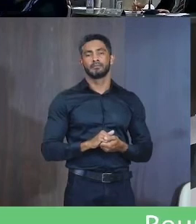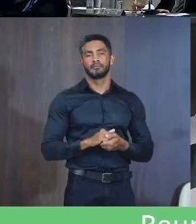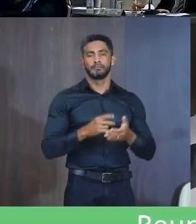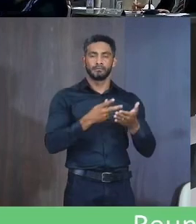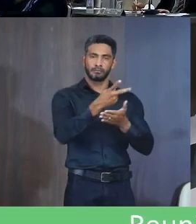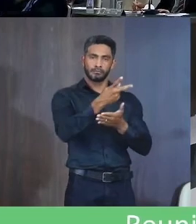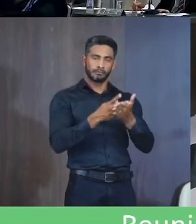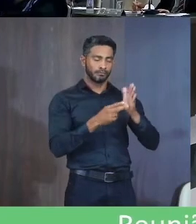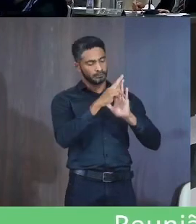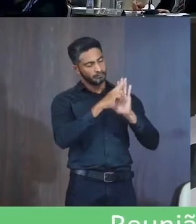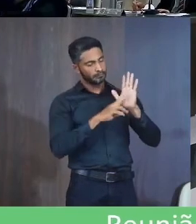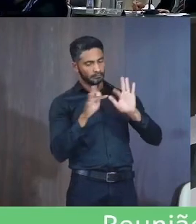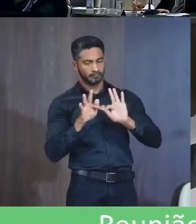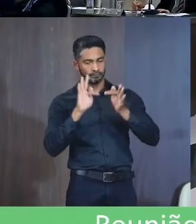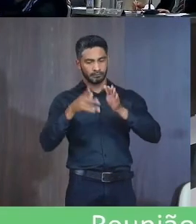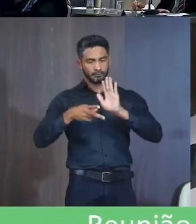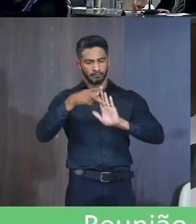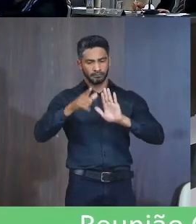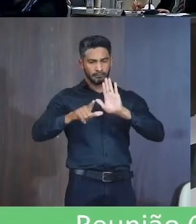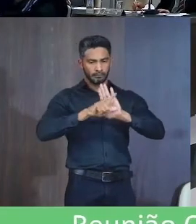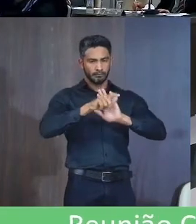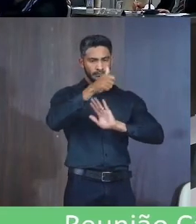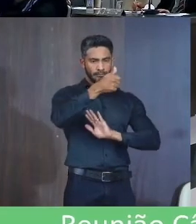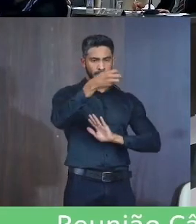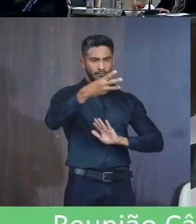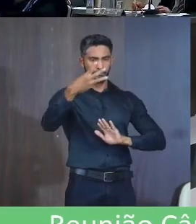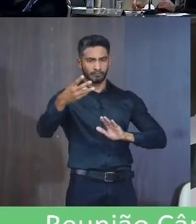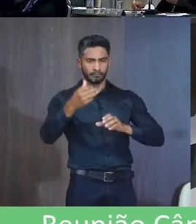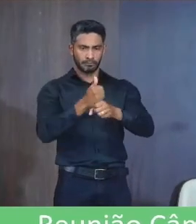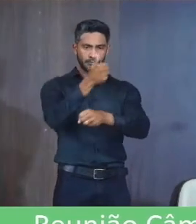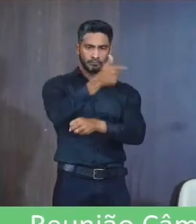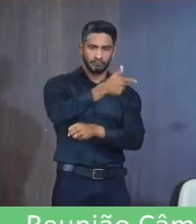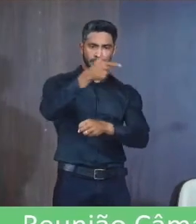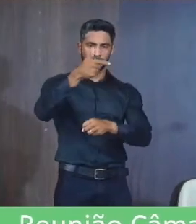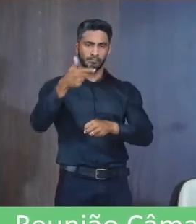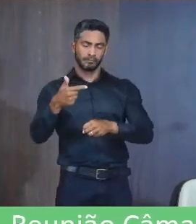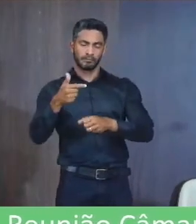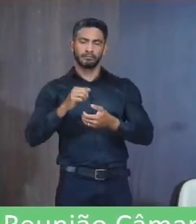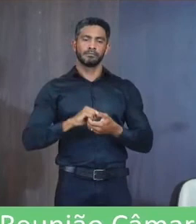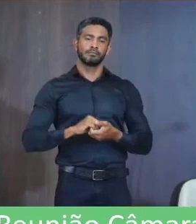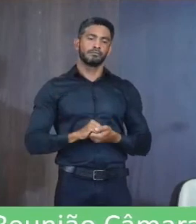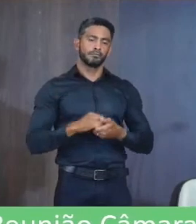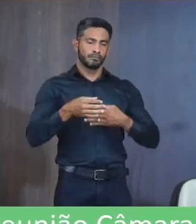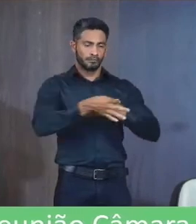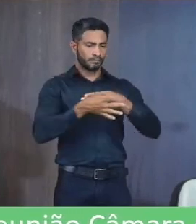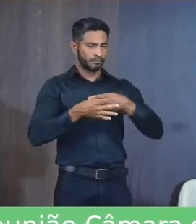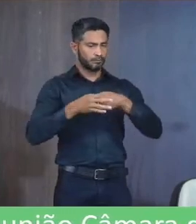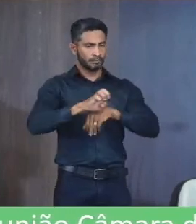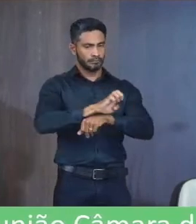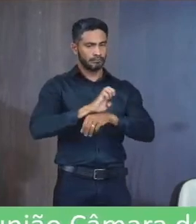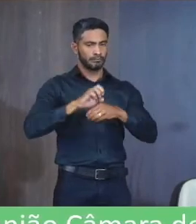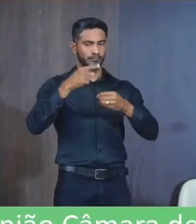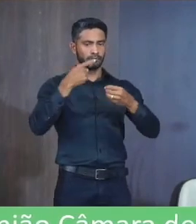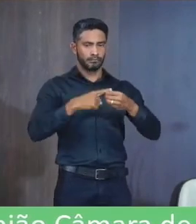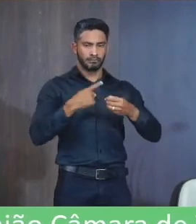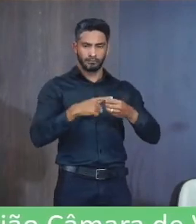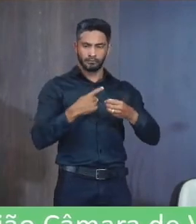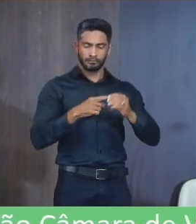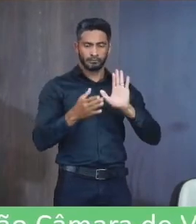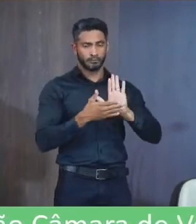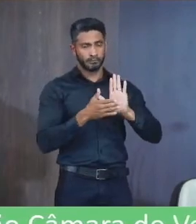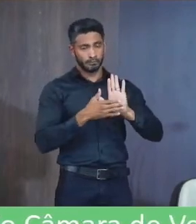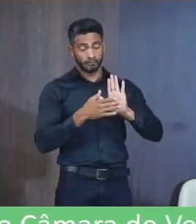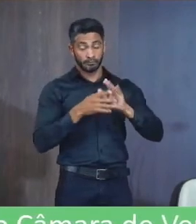Parecer da redação final Do projeto de lei 133 2022 De autoria Do poder executivo Municipal A